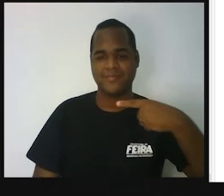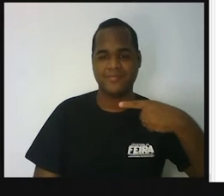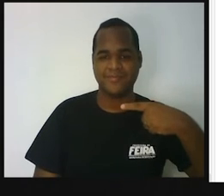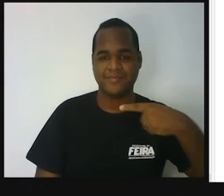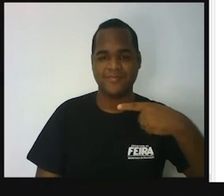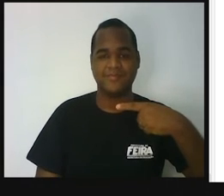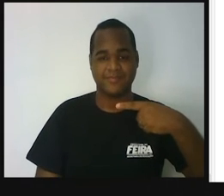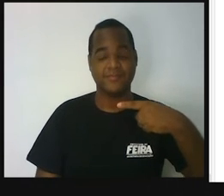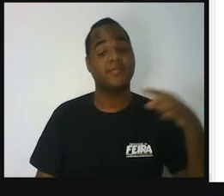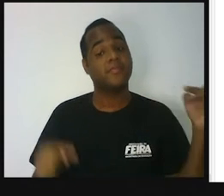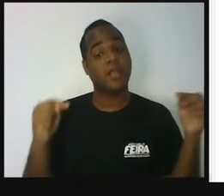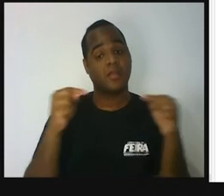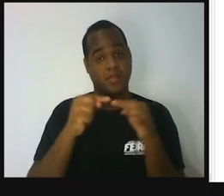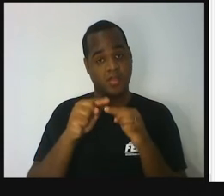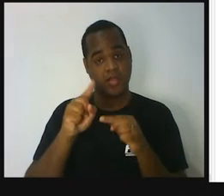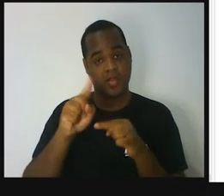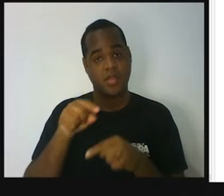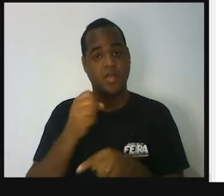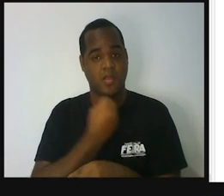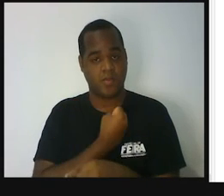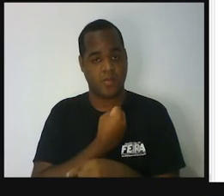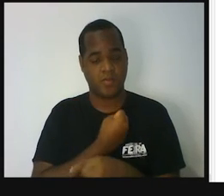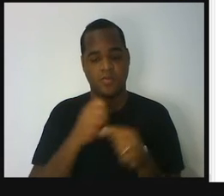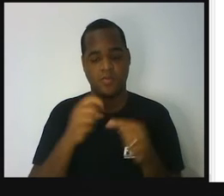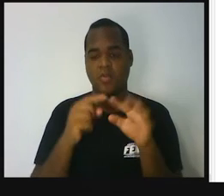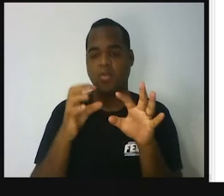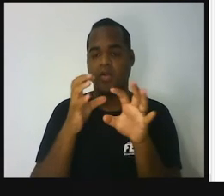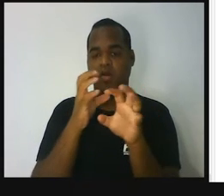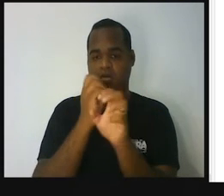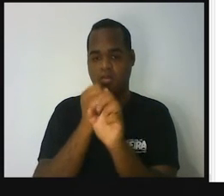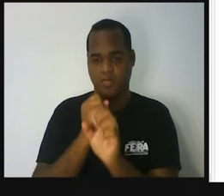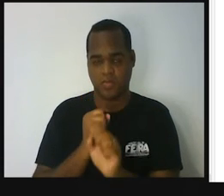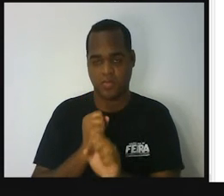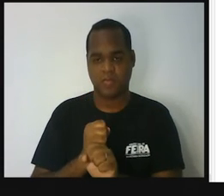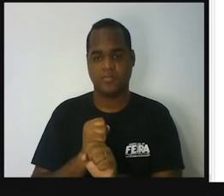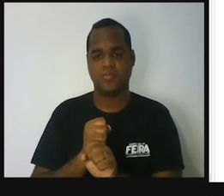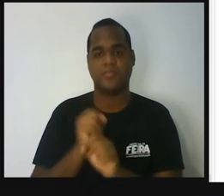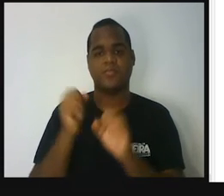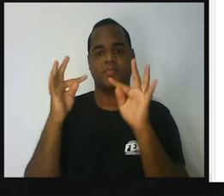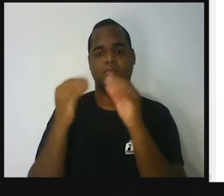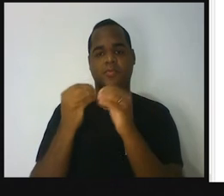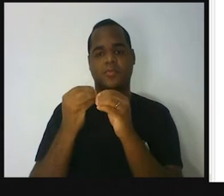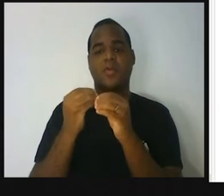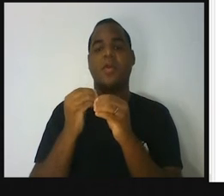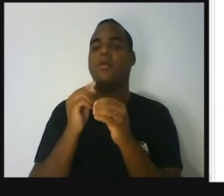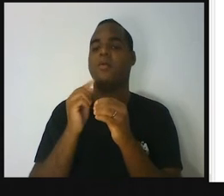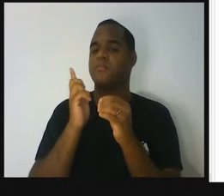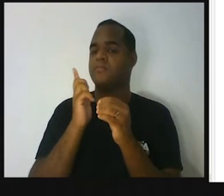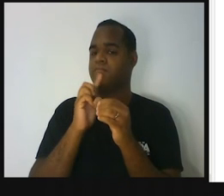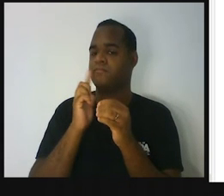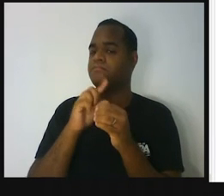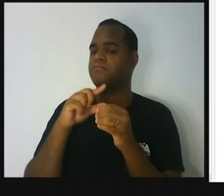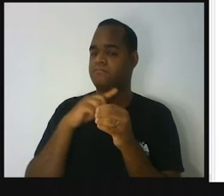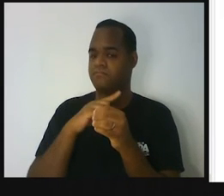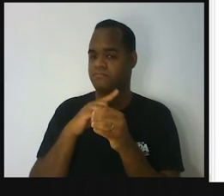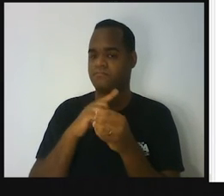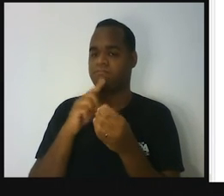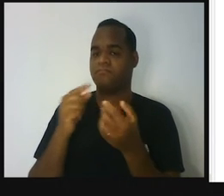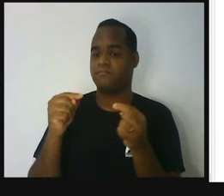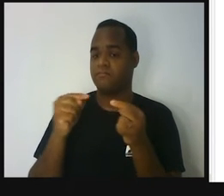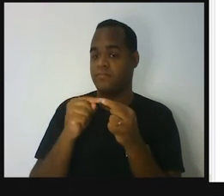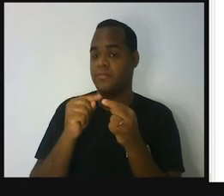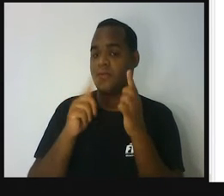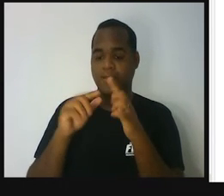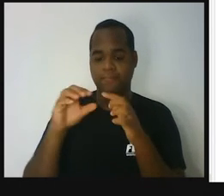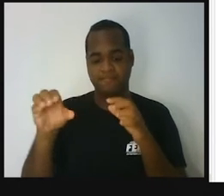Embaixo fica o número que representa o total. Em cima fica o número que representa as